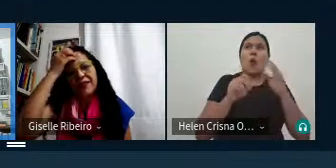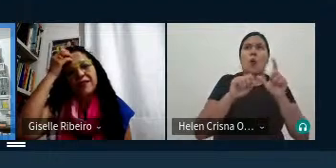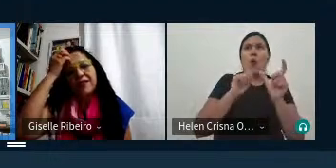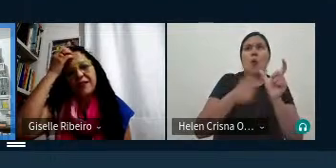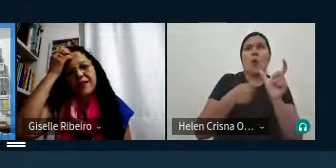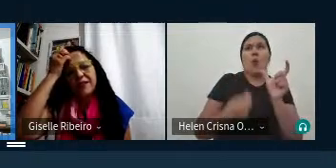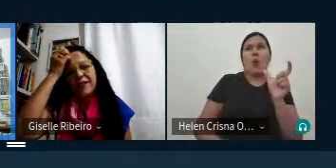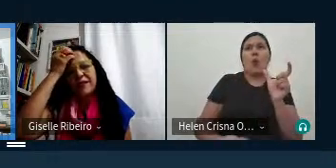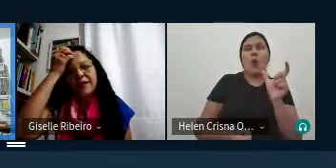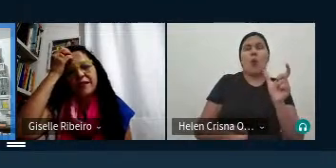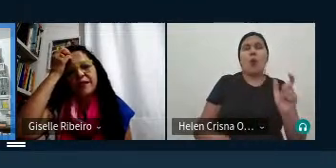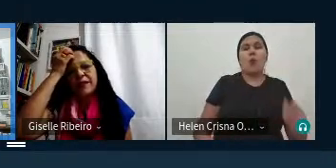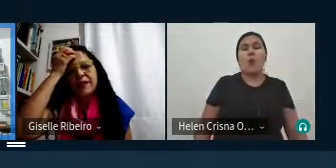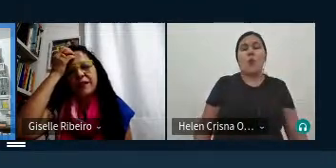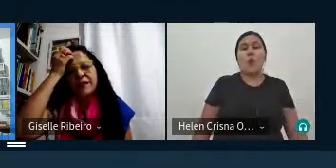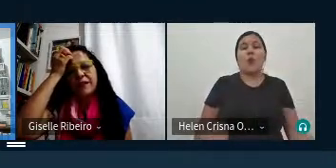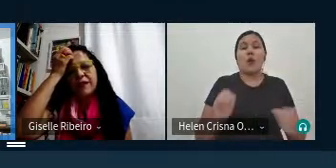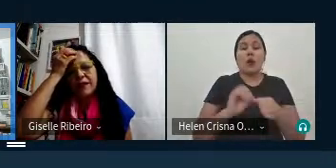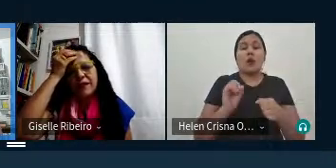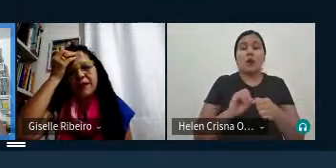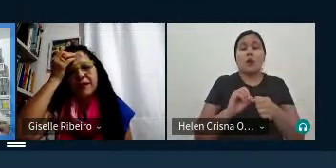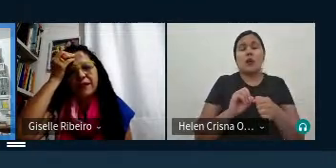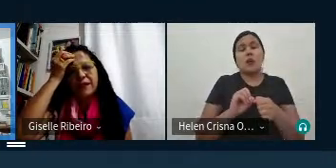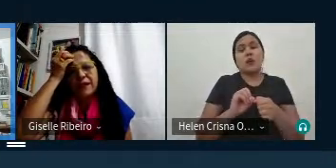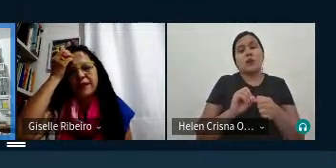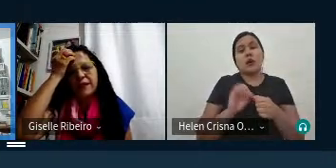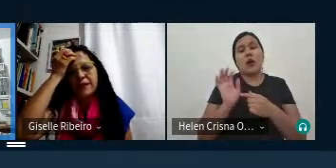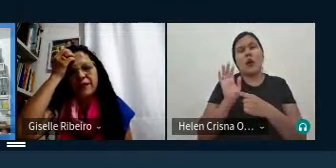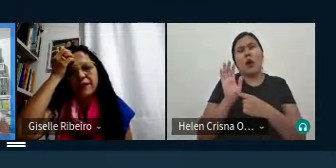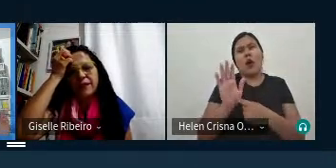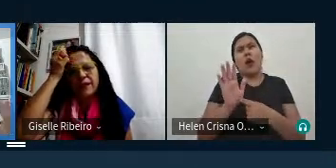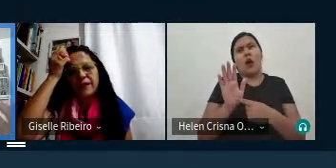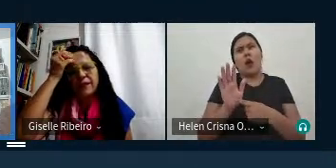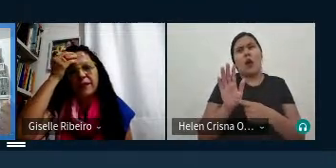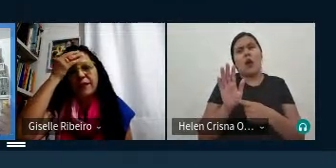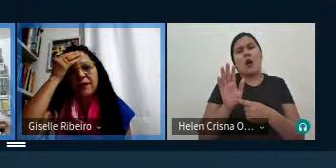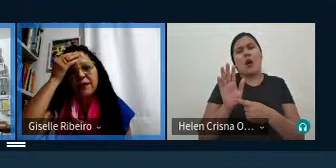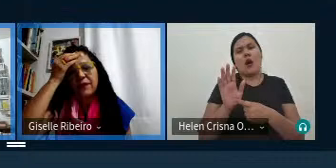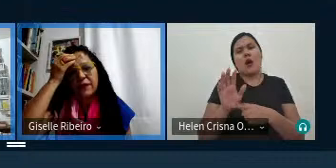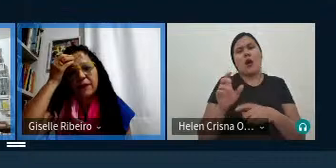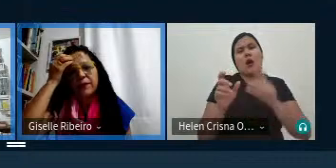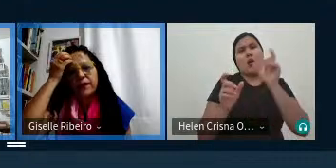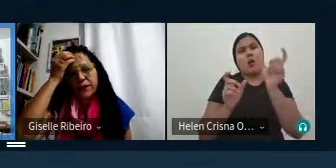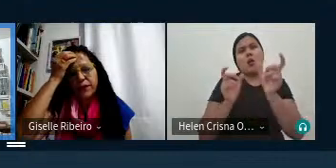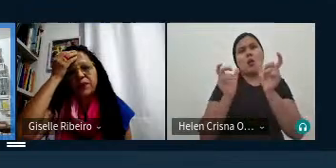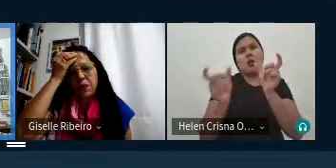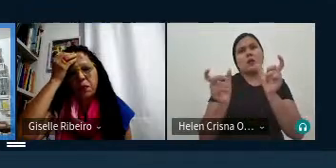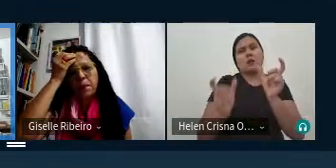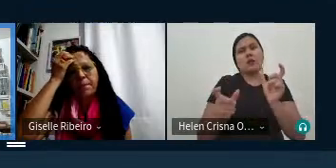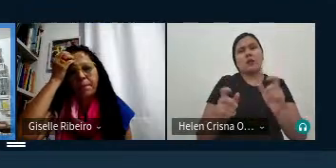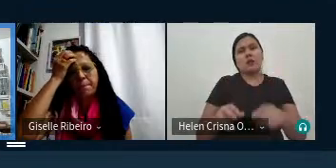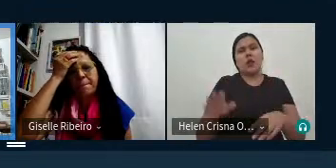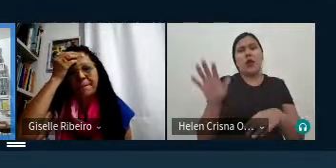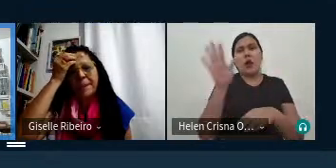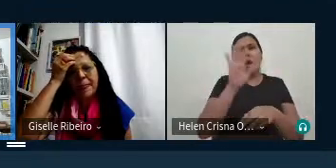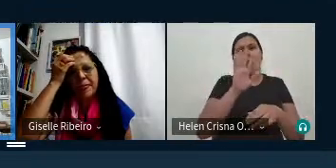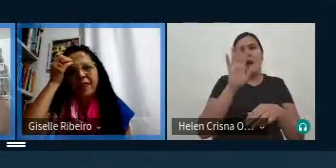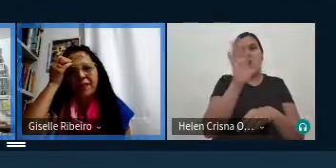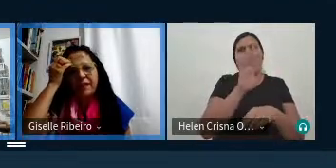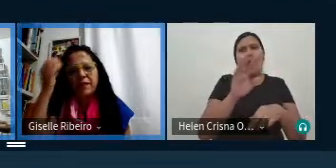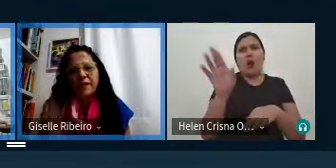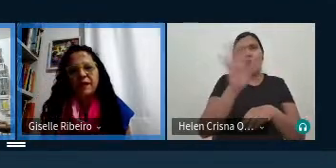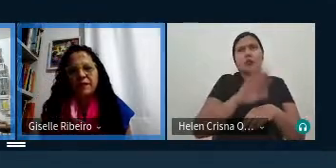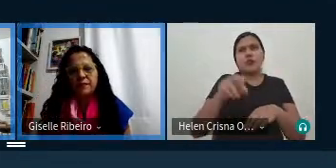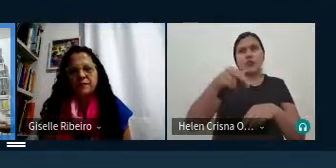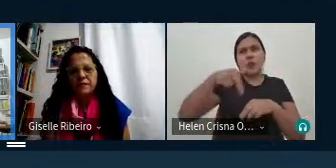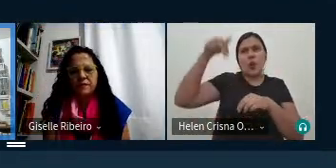e faz aquela apresenta os termos da região norte né para